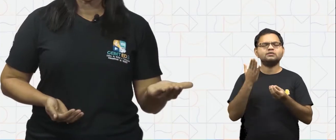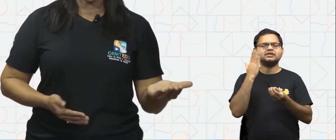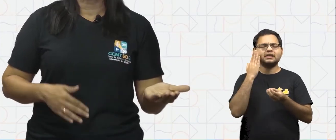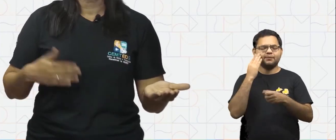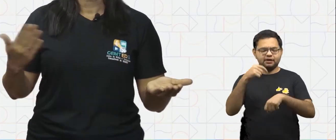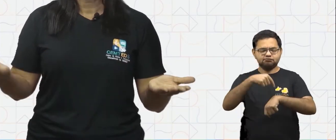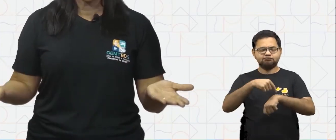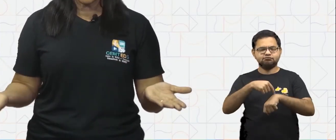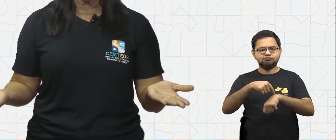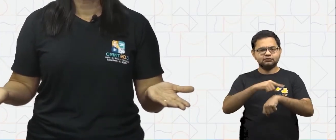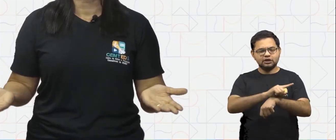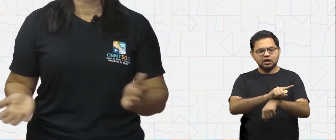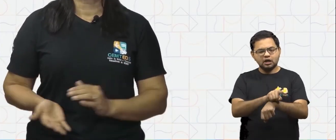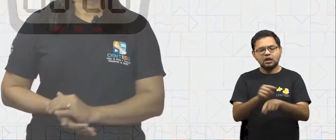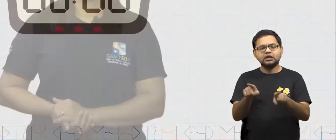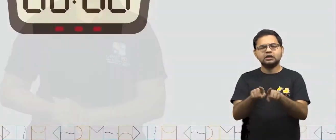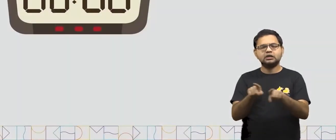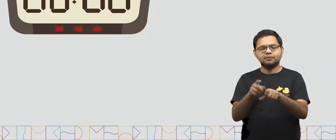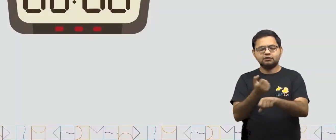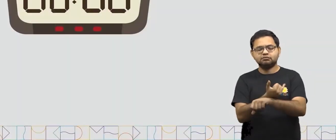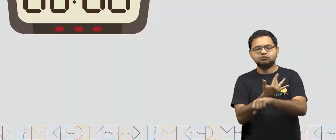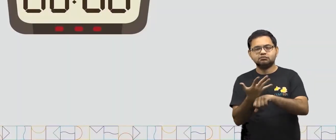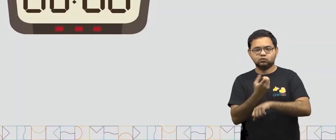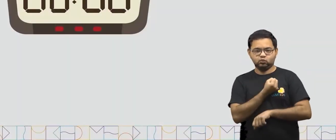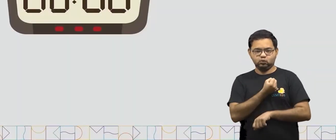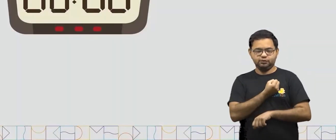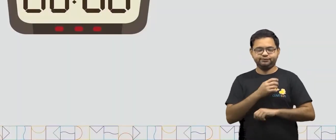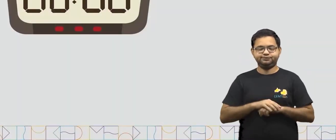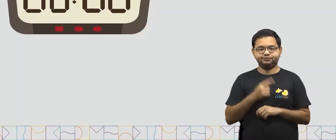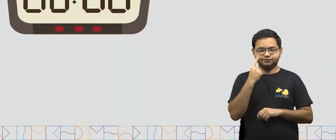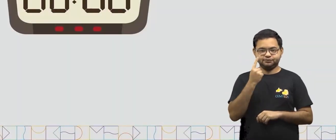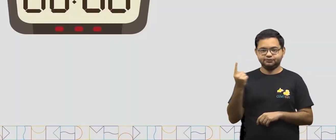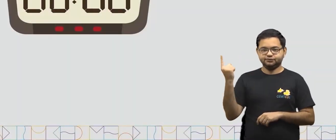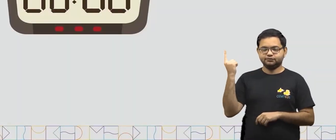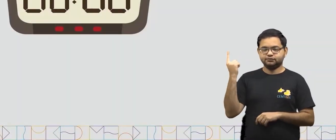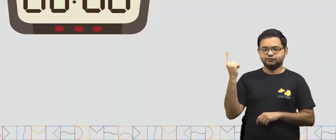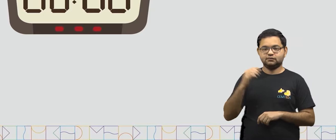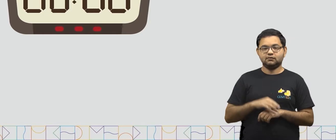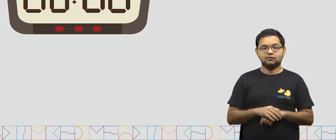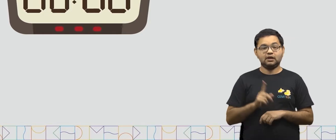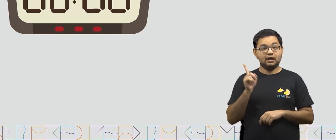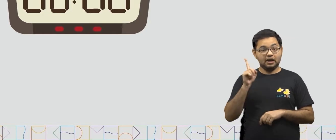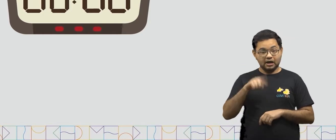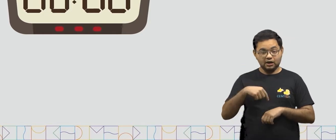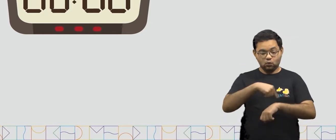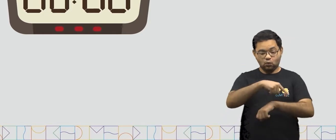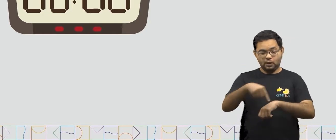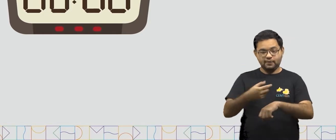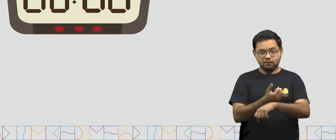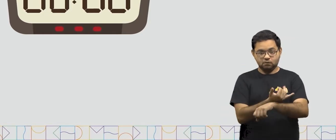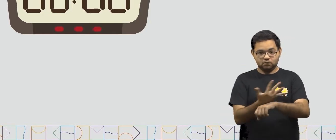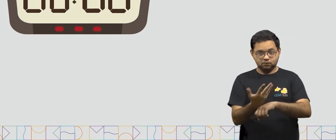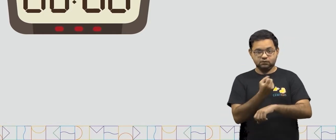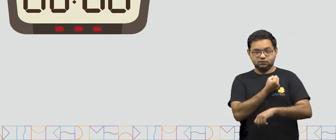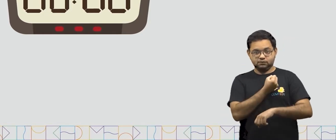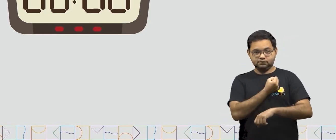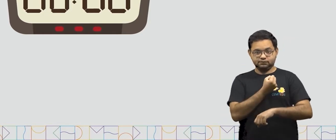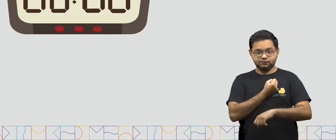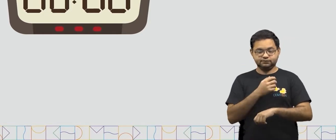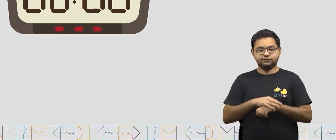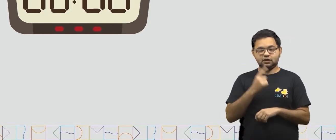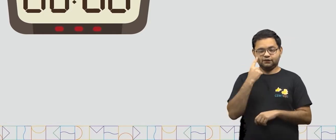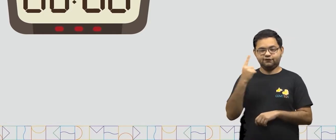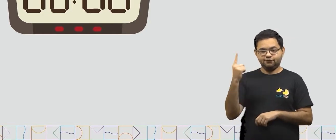digital e analógico. Esse aqui é o relógio digital. E ele está marcando 6